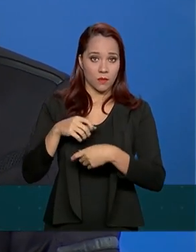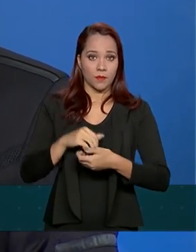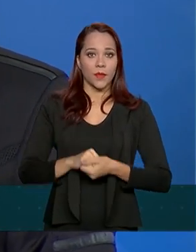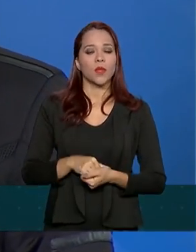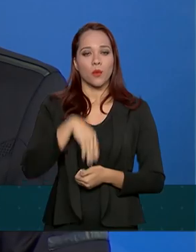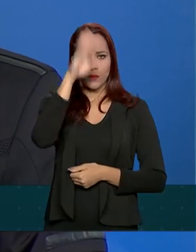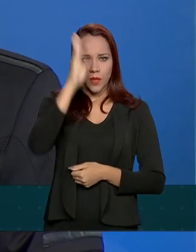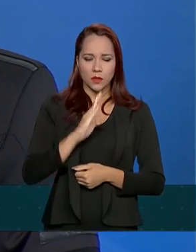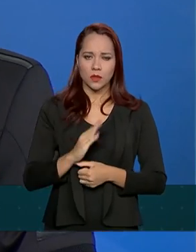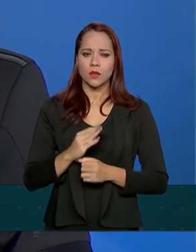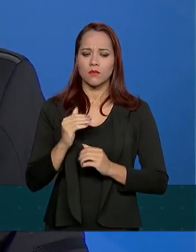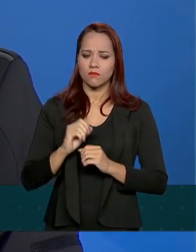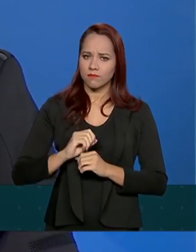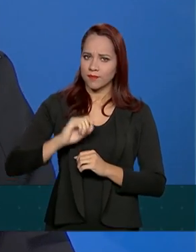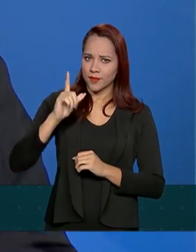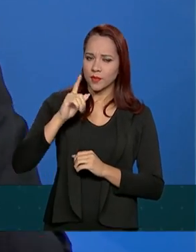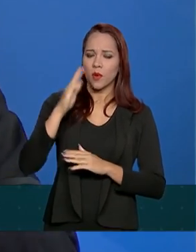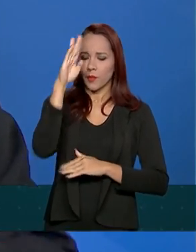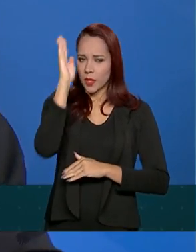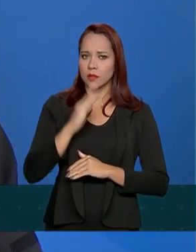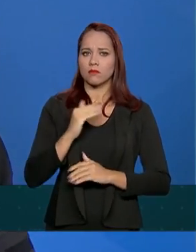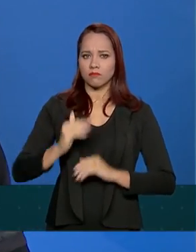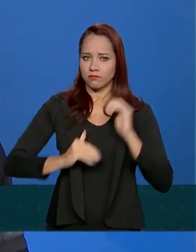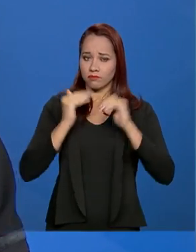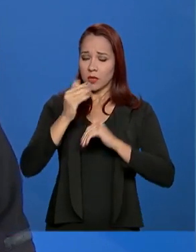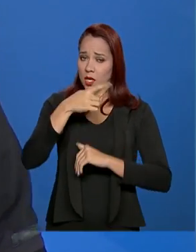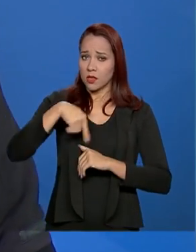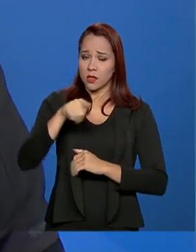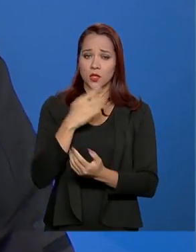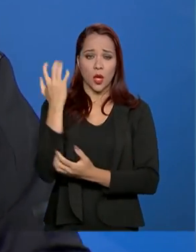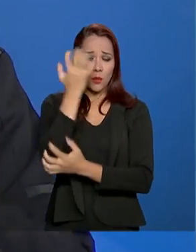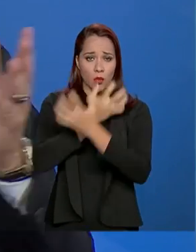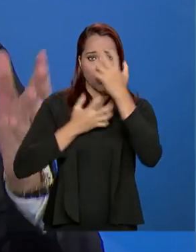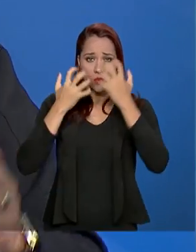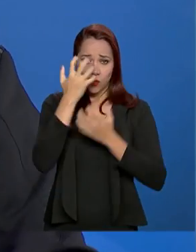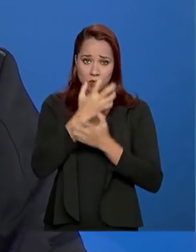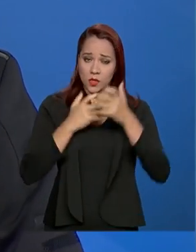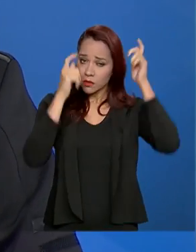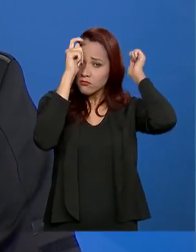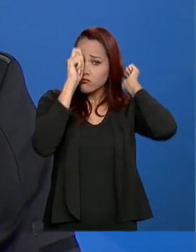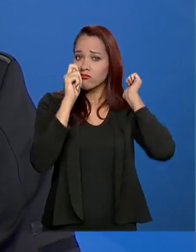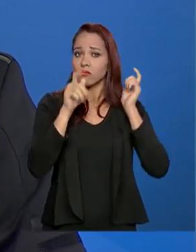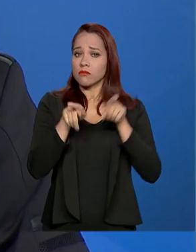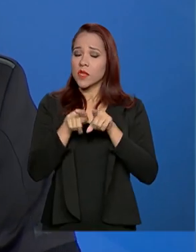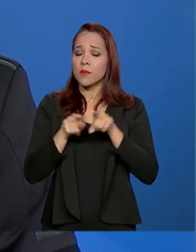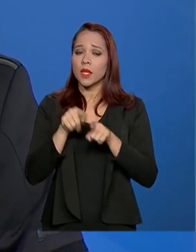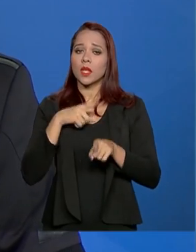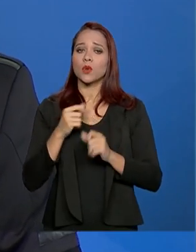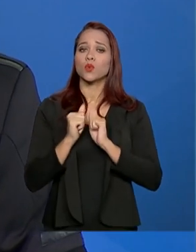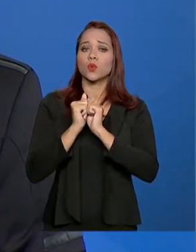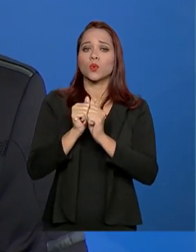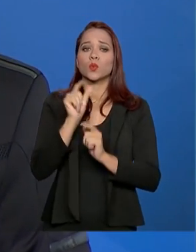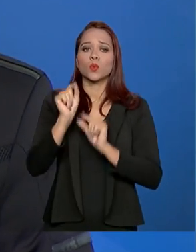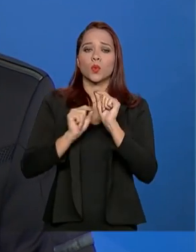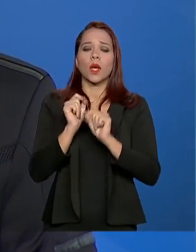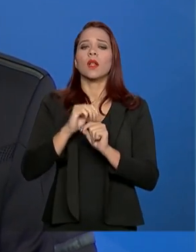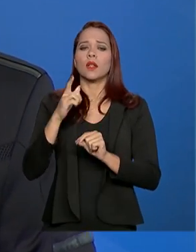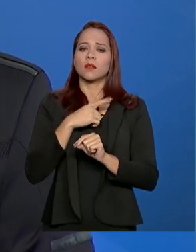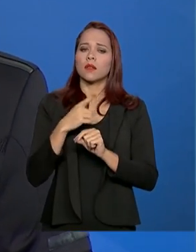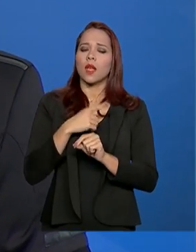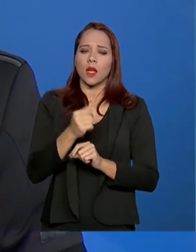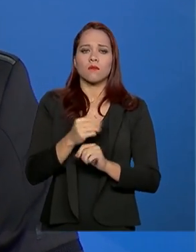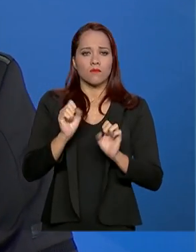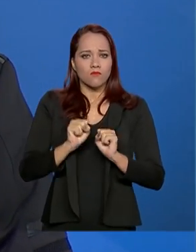evoluiu, o Brasil amadureceu e nós da música sertaneja estamos aqui verdadeiramente levantando essa bandeira e vamos